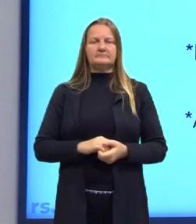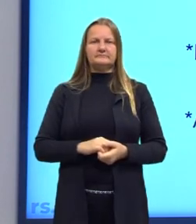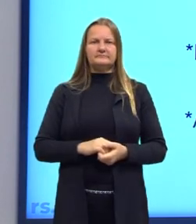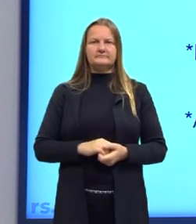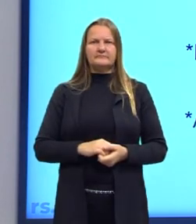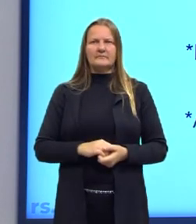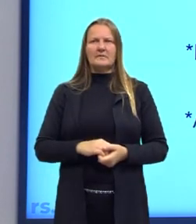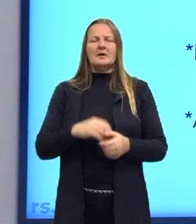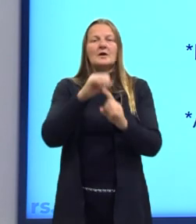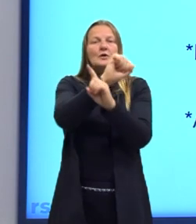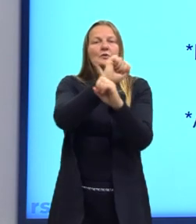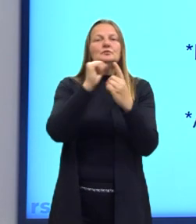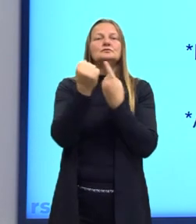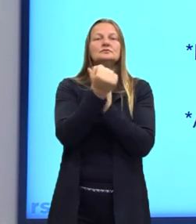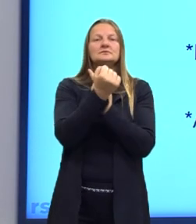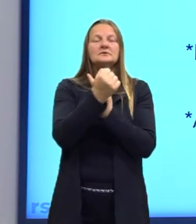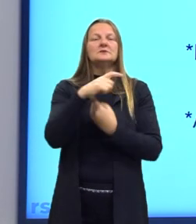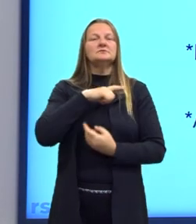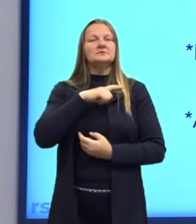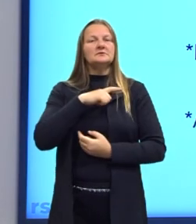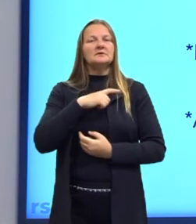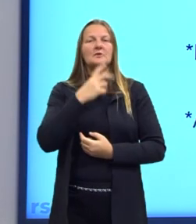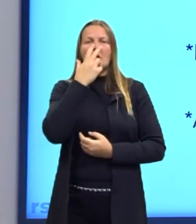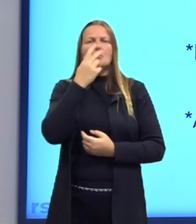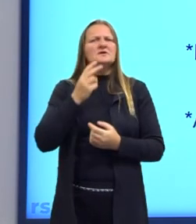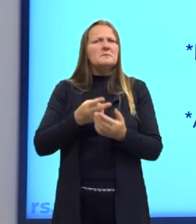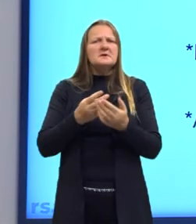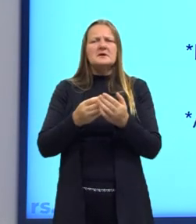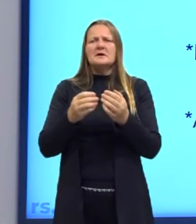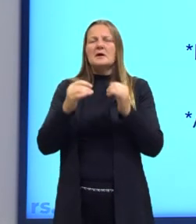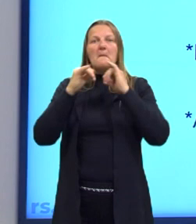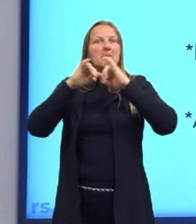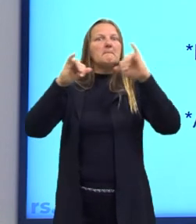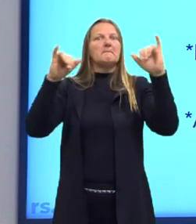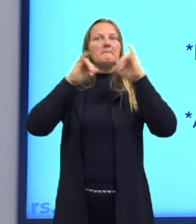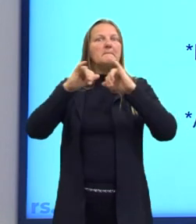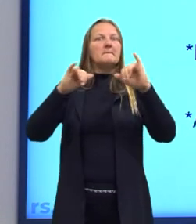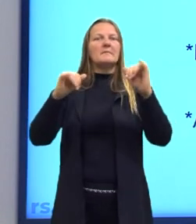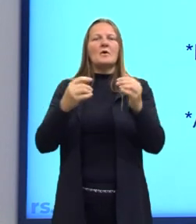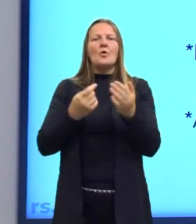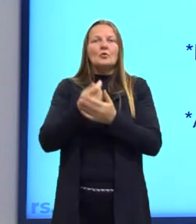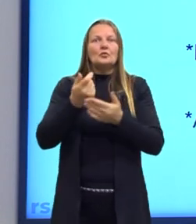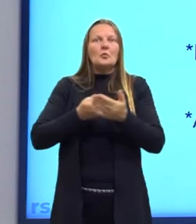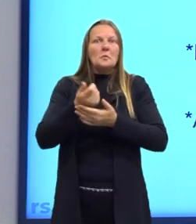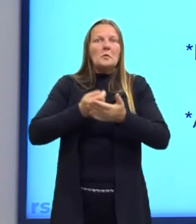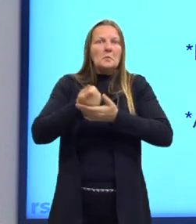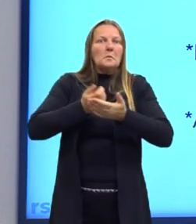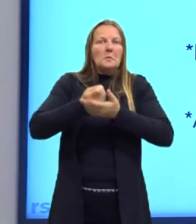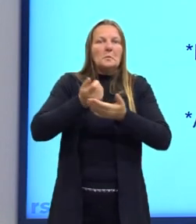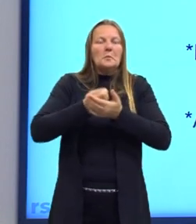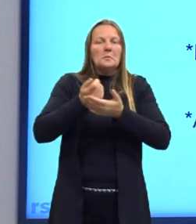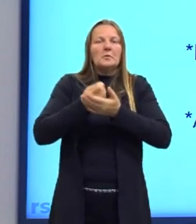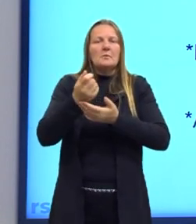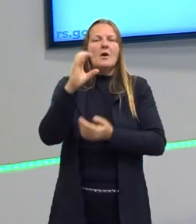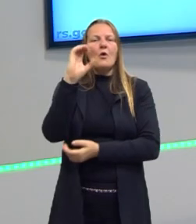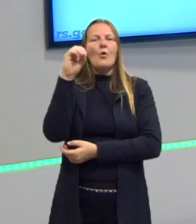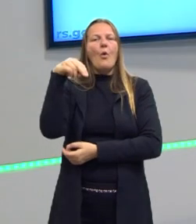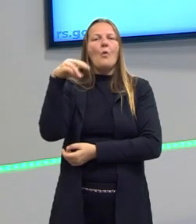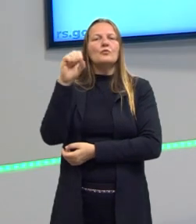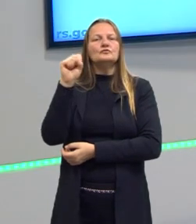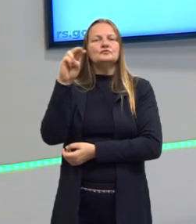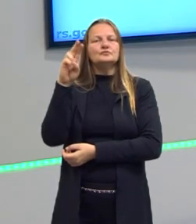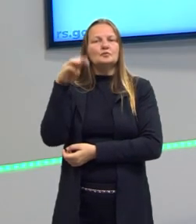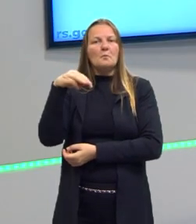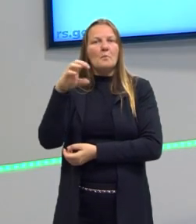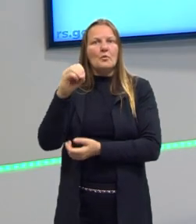Nós temos uma sociedade que é um apelo ao consumo, se falando nessa abundância da produção, e